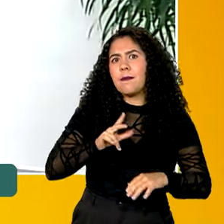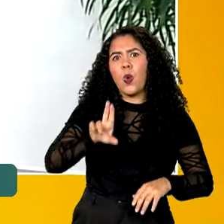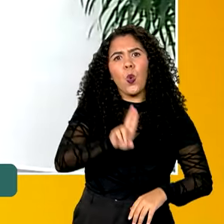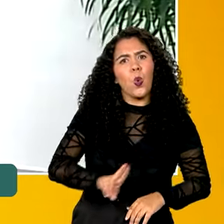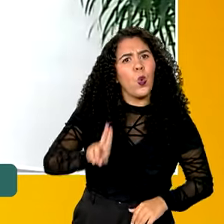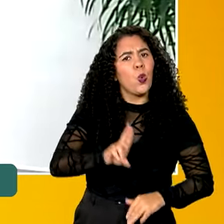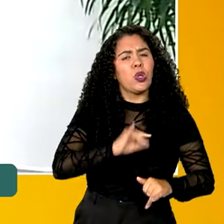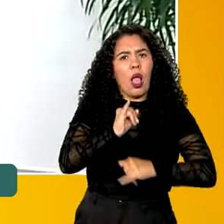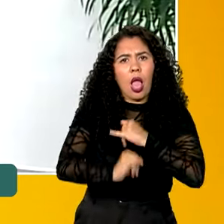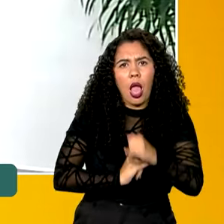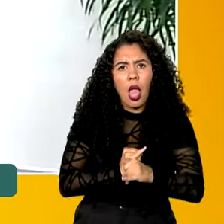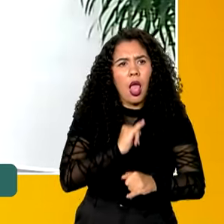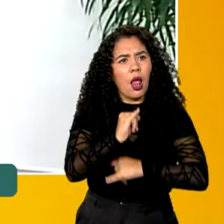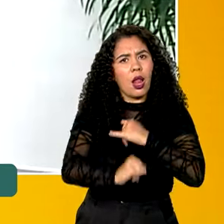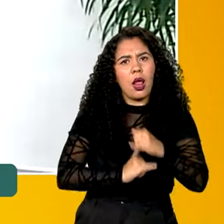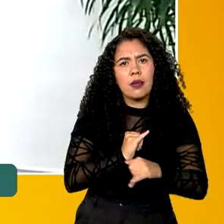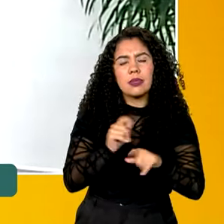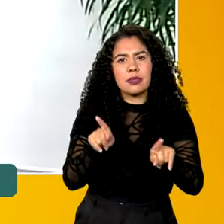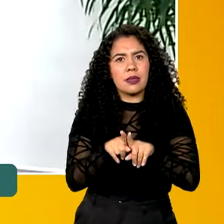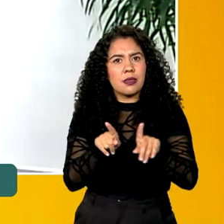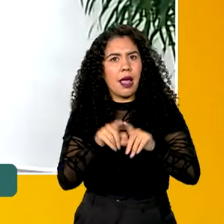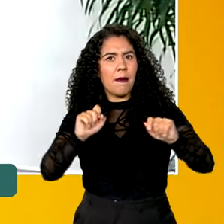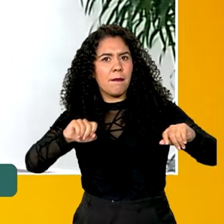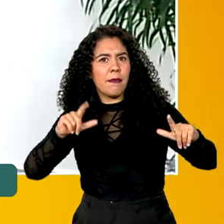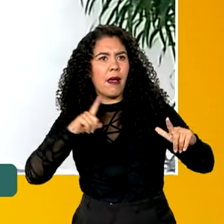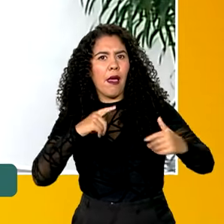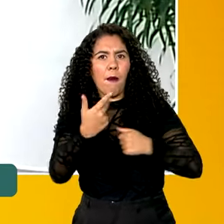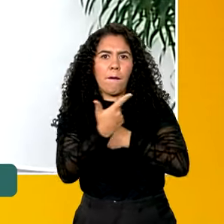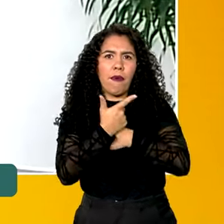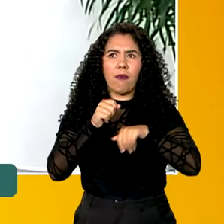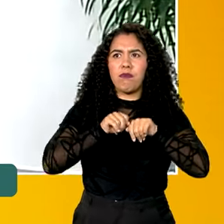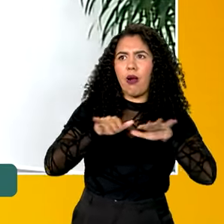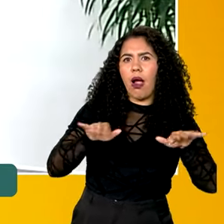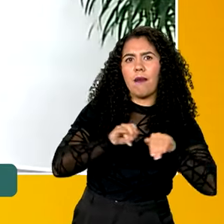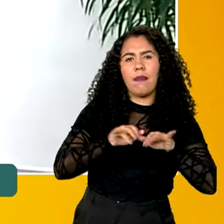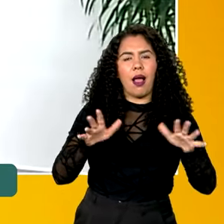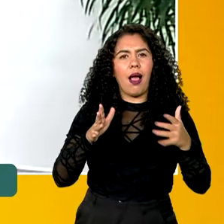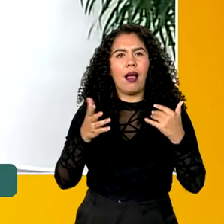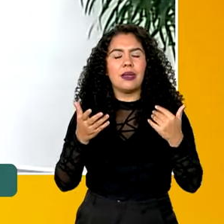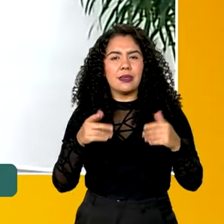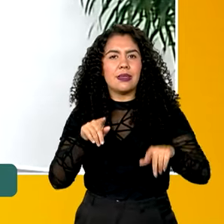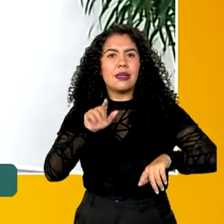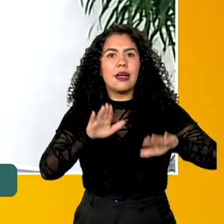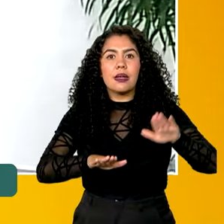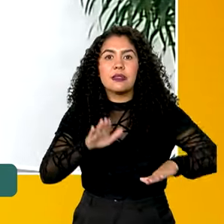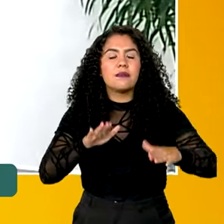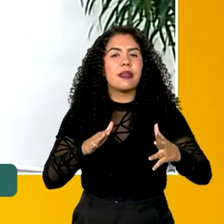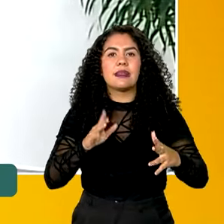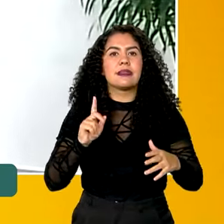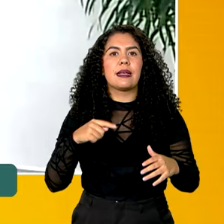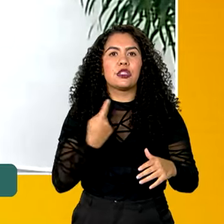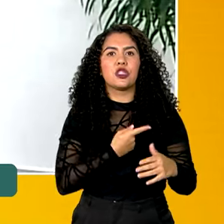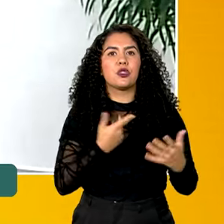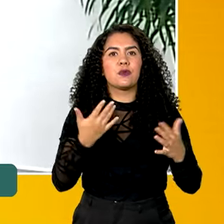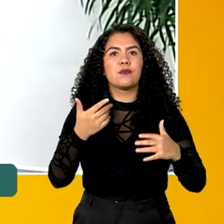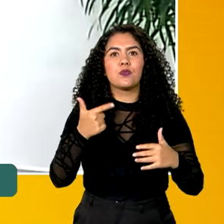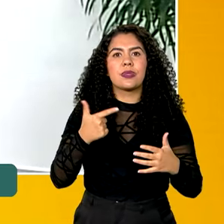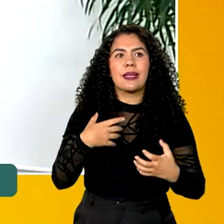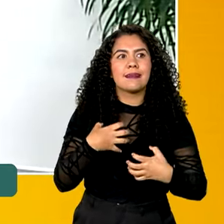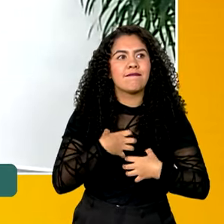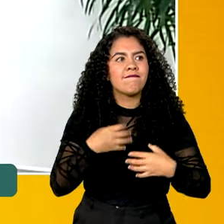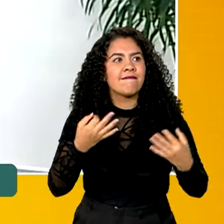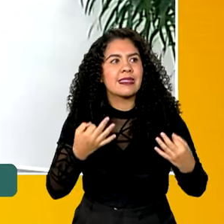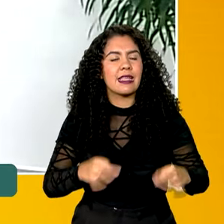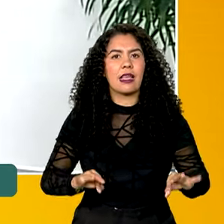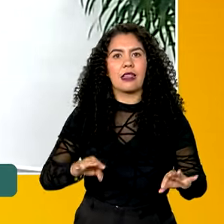produzindo dados, dados a nosso respeito são produzidos e são coletados, muitas vezes sem que tenhamos uma certeza, uma ciência